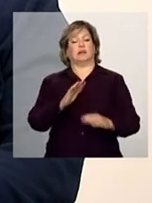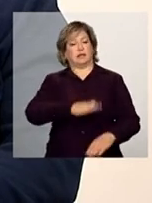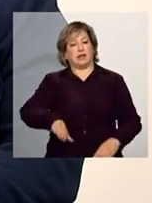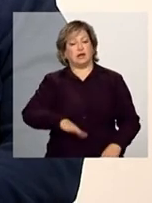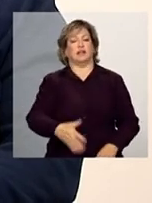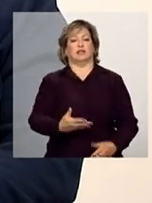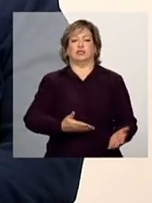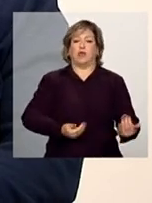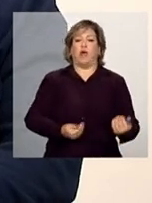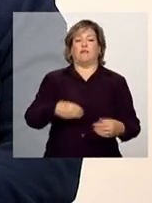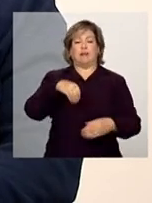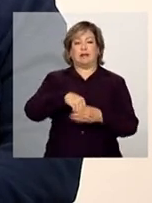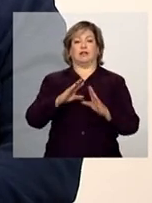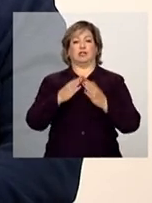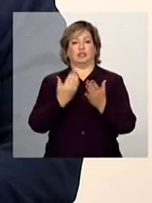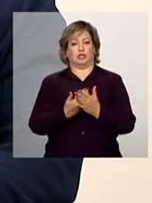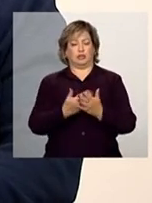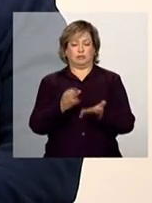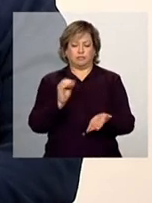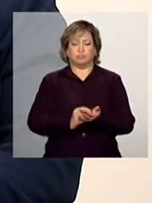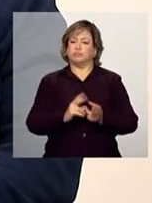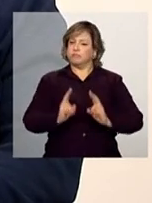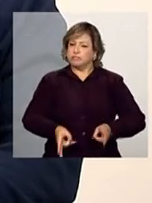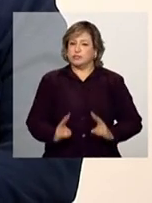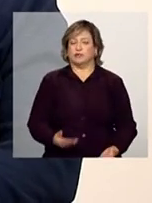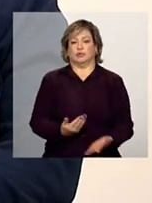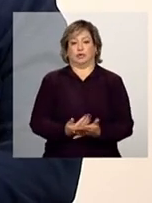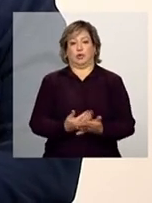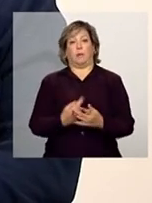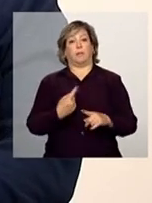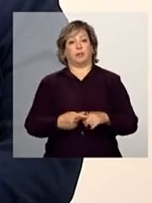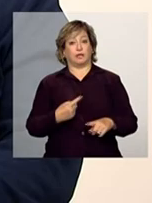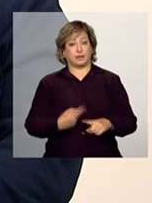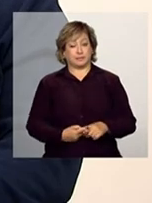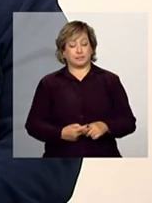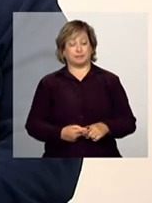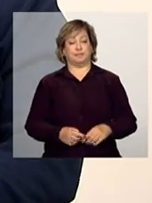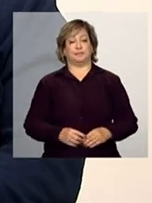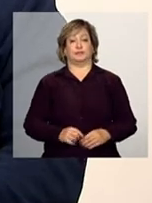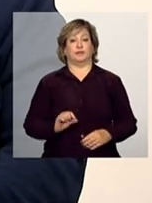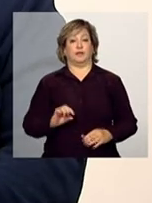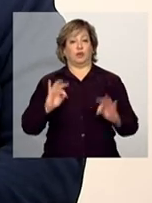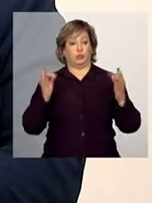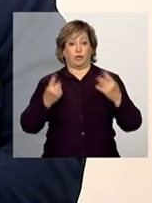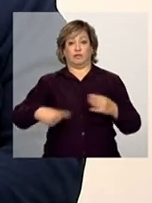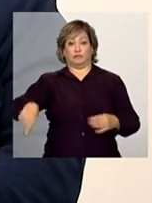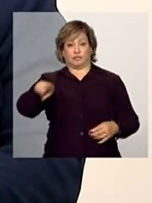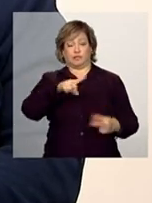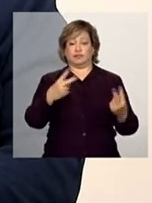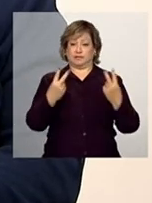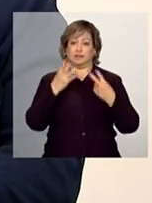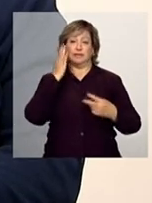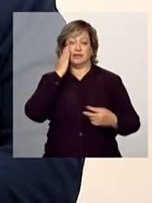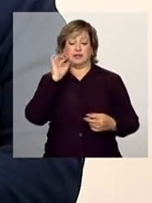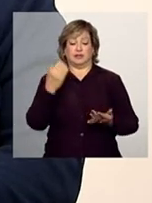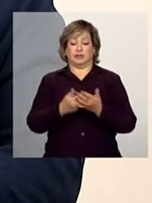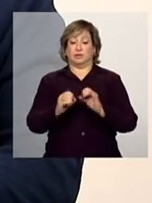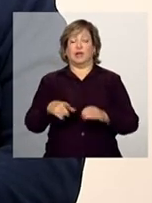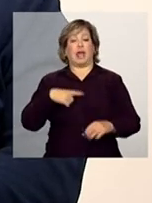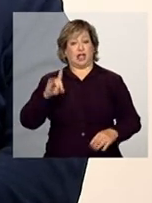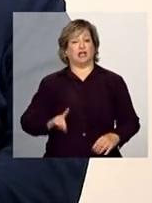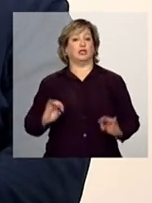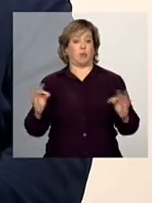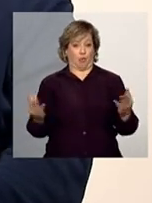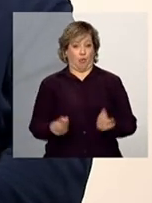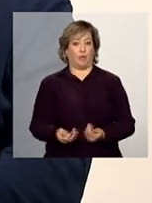a matrícula, o acesso e a permanência. Porque, afinal de contas, Adriana, todos vocês que nos assistem, educação é um direito de todos.